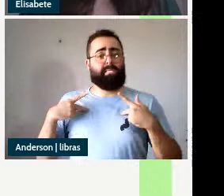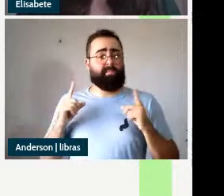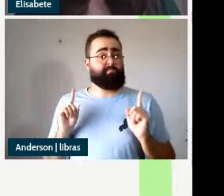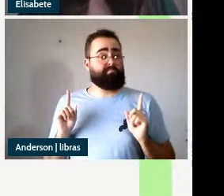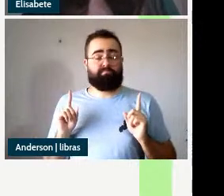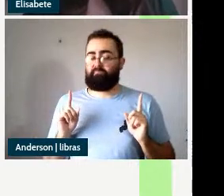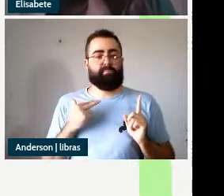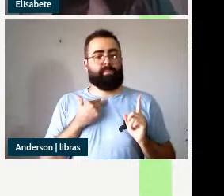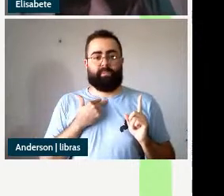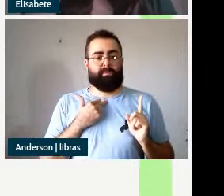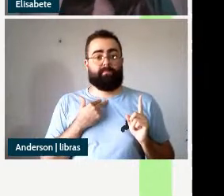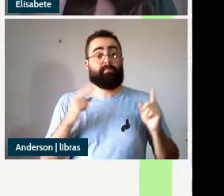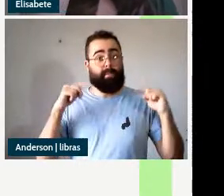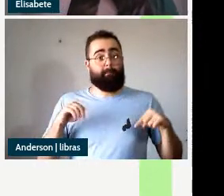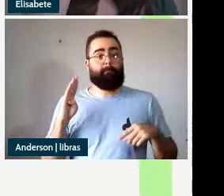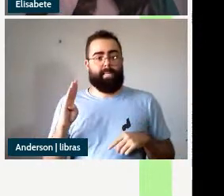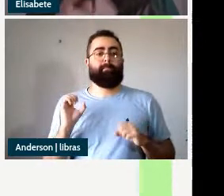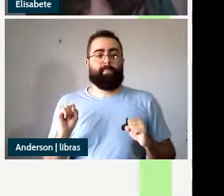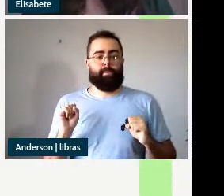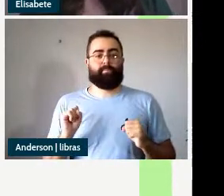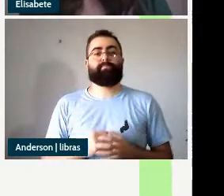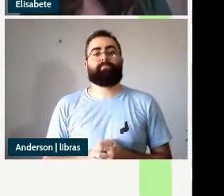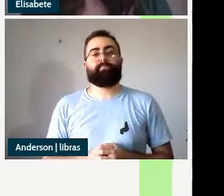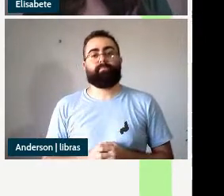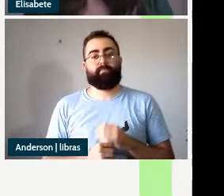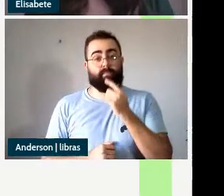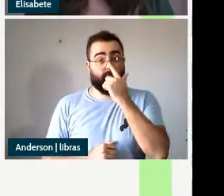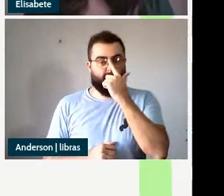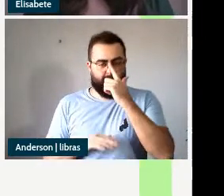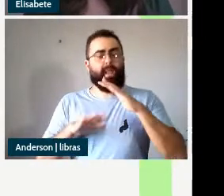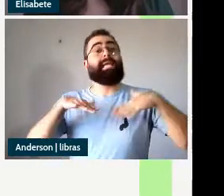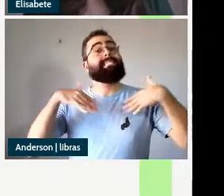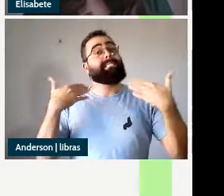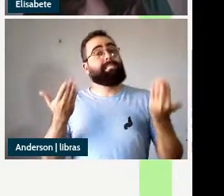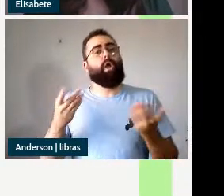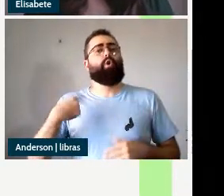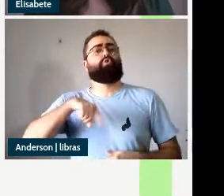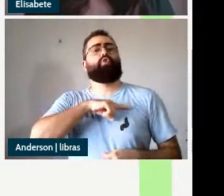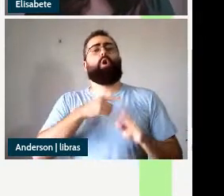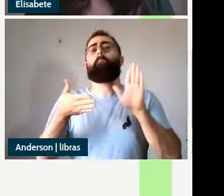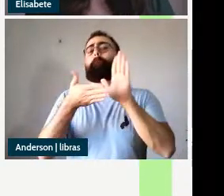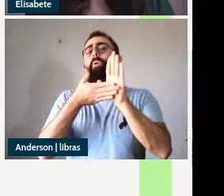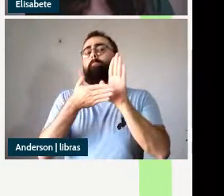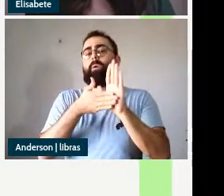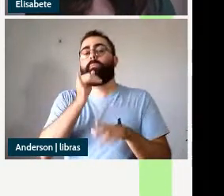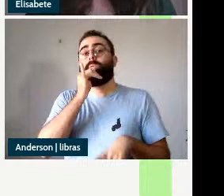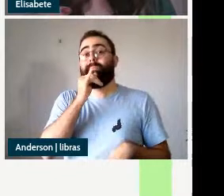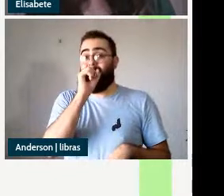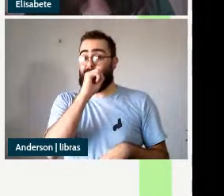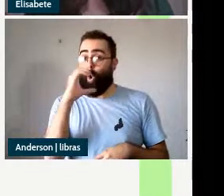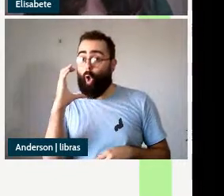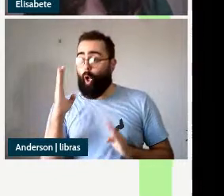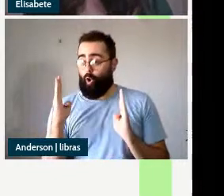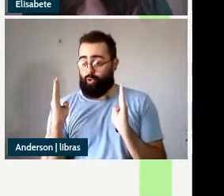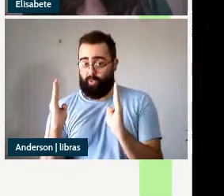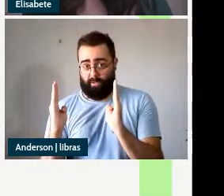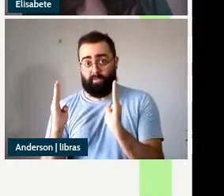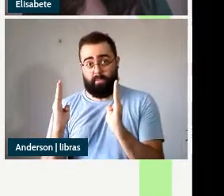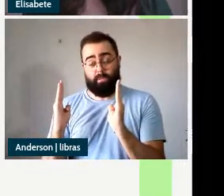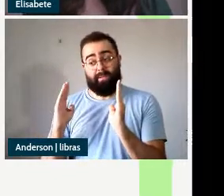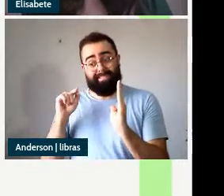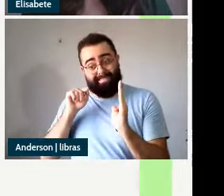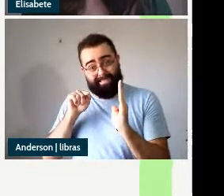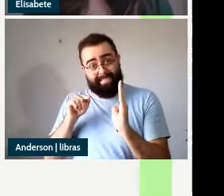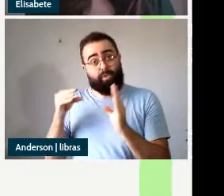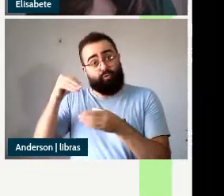o ponto principal aqui é que a proposta de formação de uma small clause que compreenda o deputivo e uma categoria